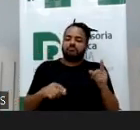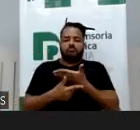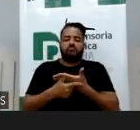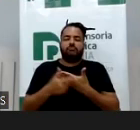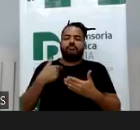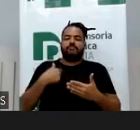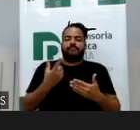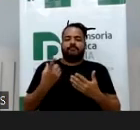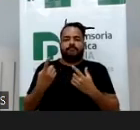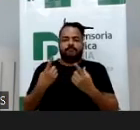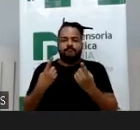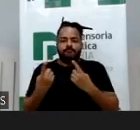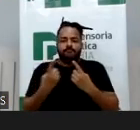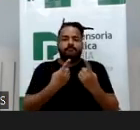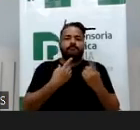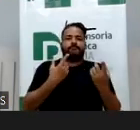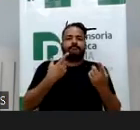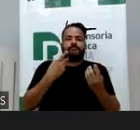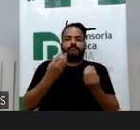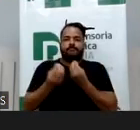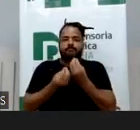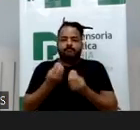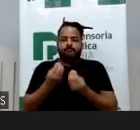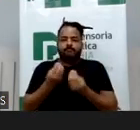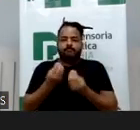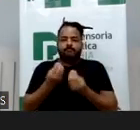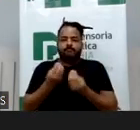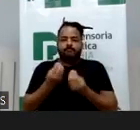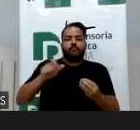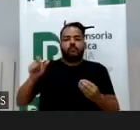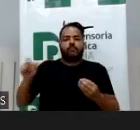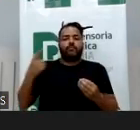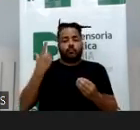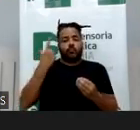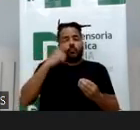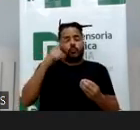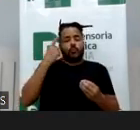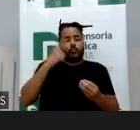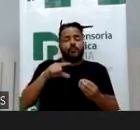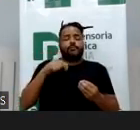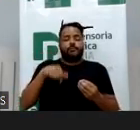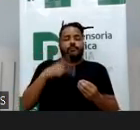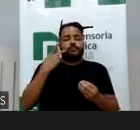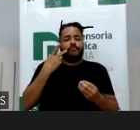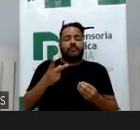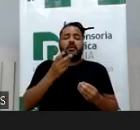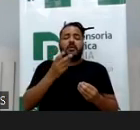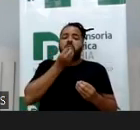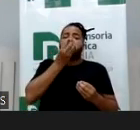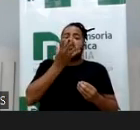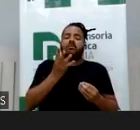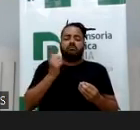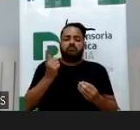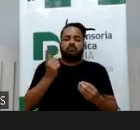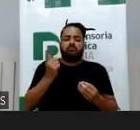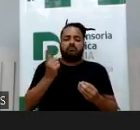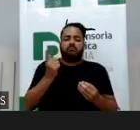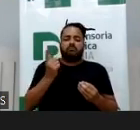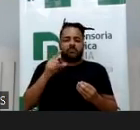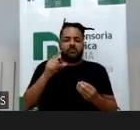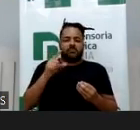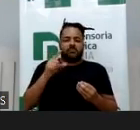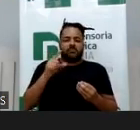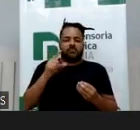pelo diálogo, pelo chamar a razão, pela conciliação e a gente consegue bons resultados muitas vezes. Olhem a mim com o meu cliente ontem,